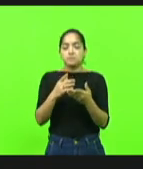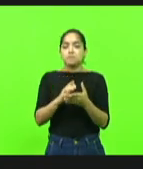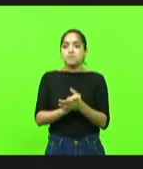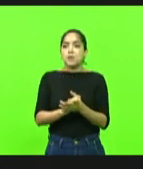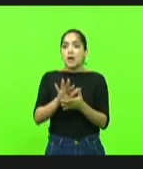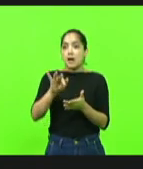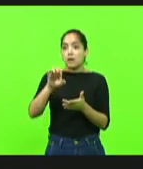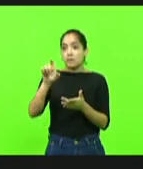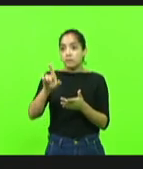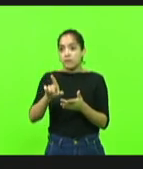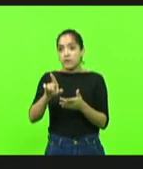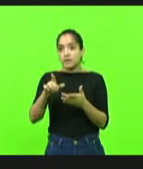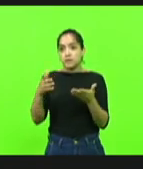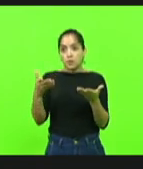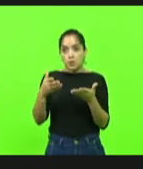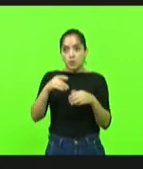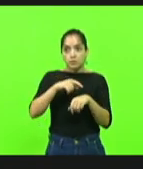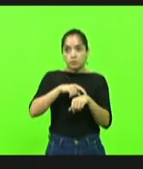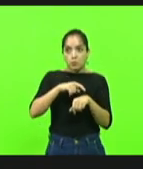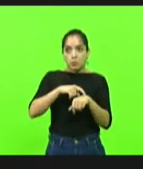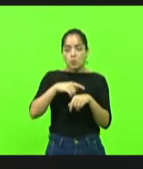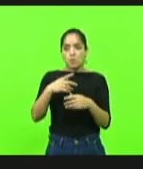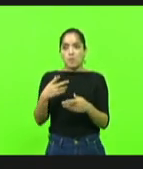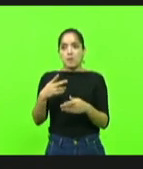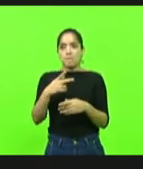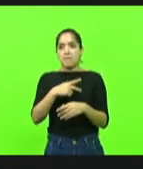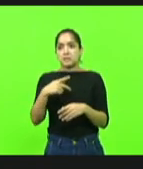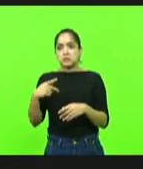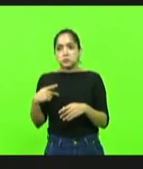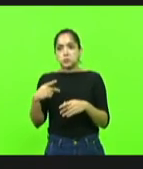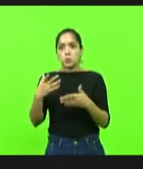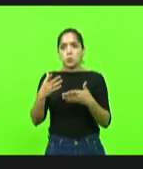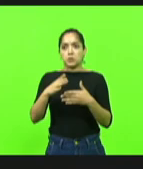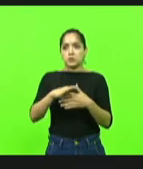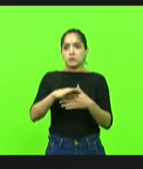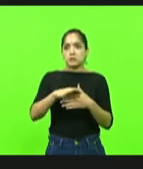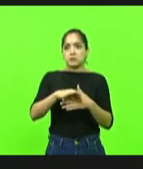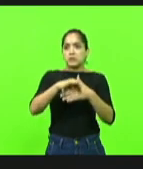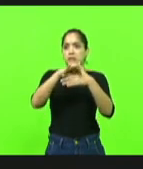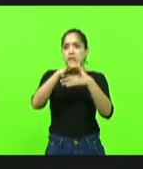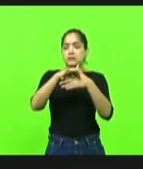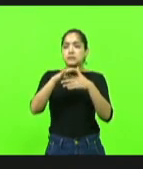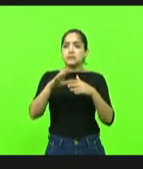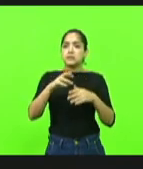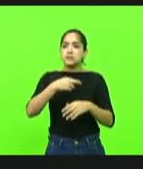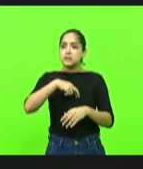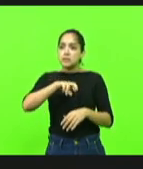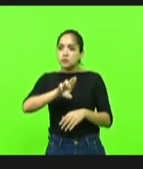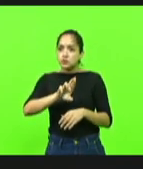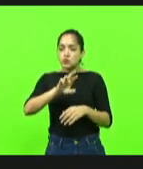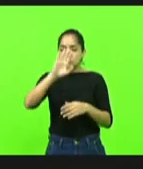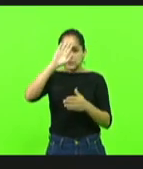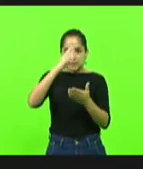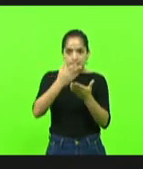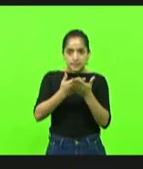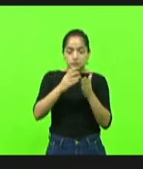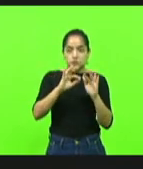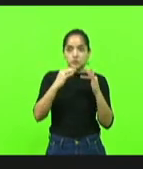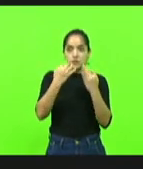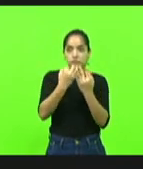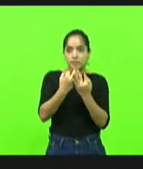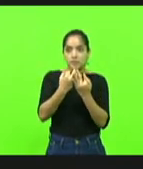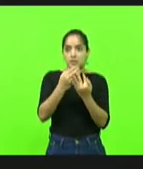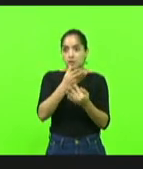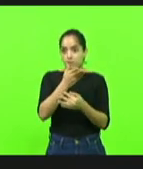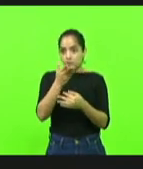Então, é momento de eu quero convocar pastores, líderes religiosos, você que acredita na família, olha